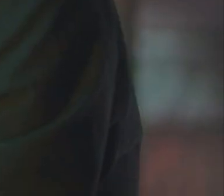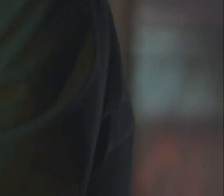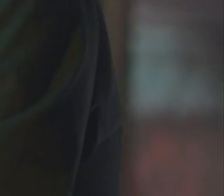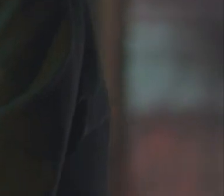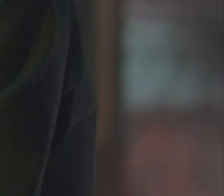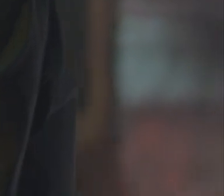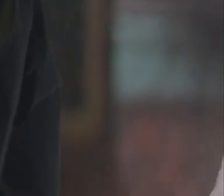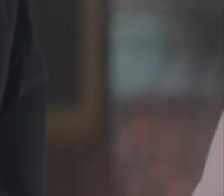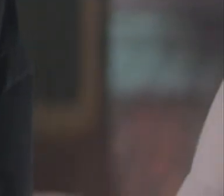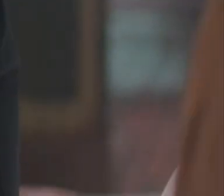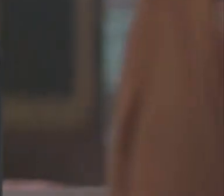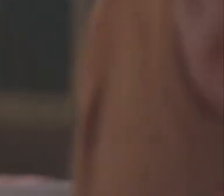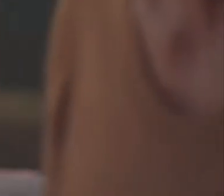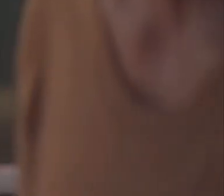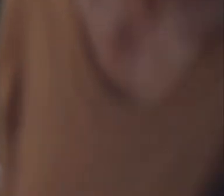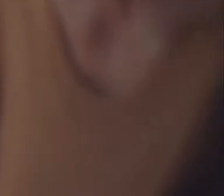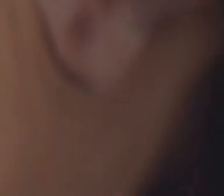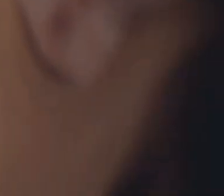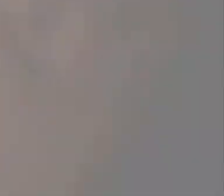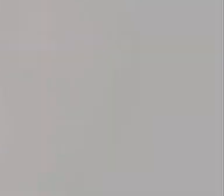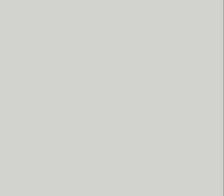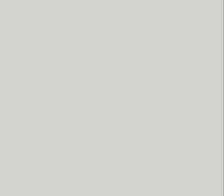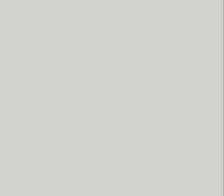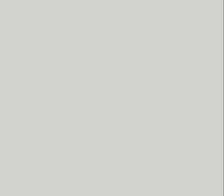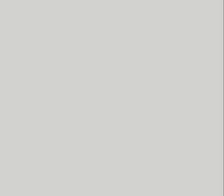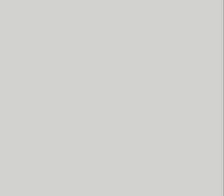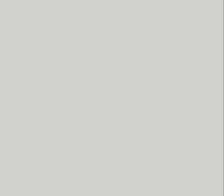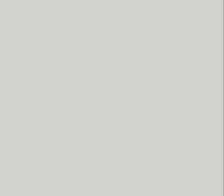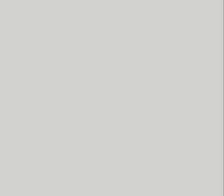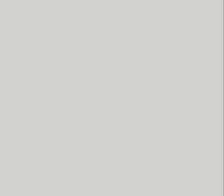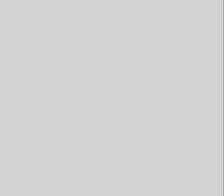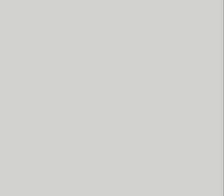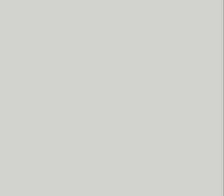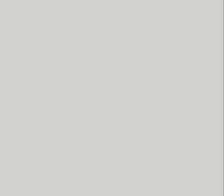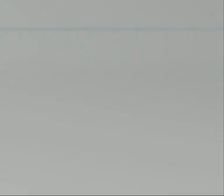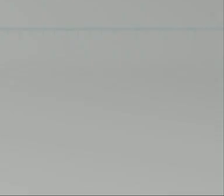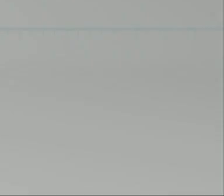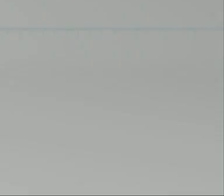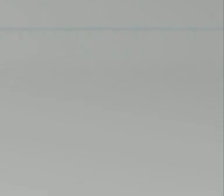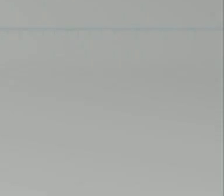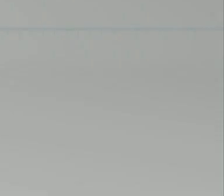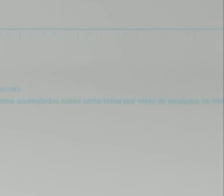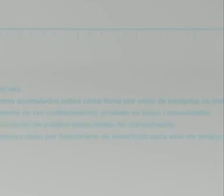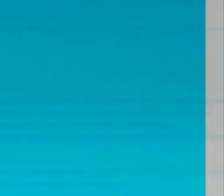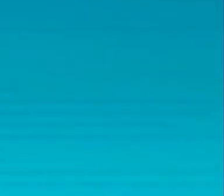Jornal da Cultura. Apoio. Agora. Investir transforma em certezas em planos. Invista com a gente.